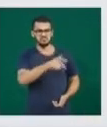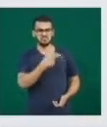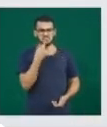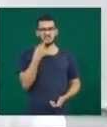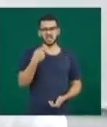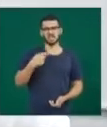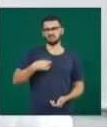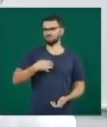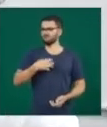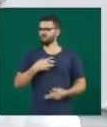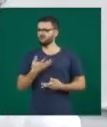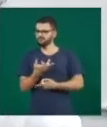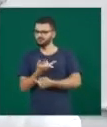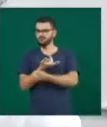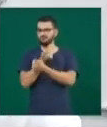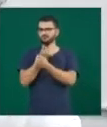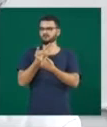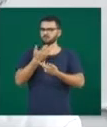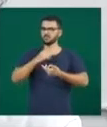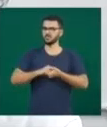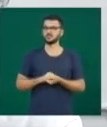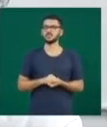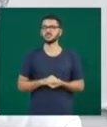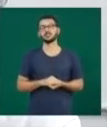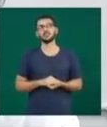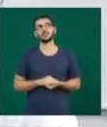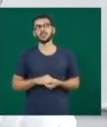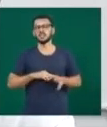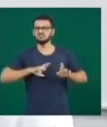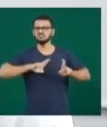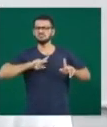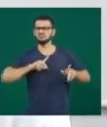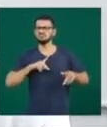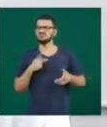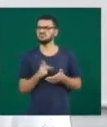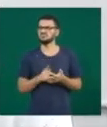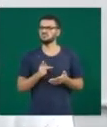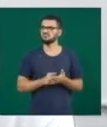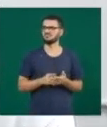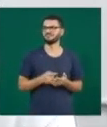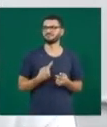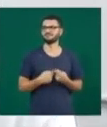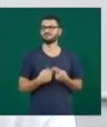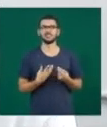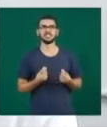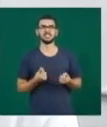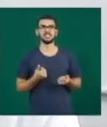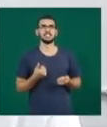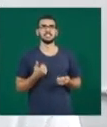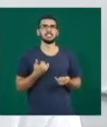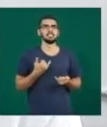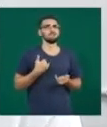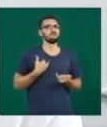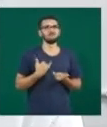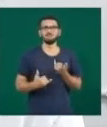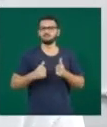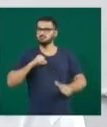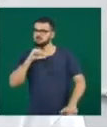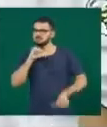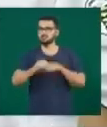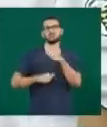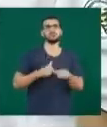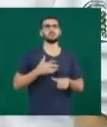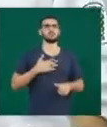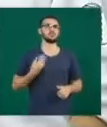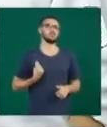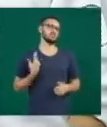sentidos. Há uma diferença muito boa mesmo. Assim, uma diferença bem significativa mesmo.